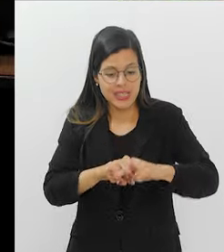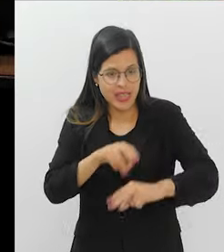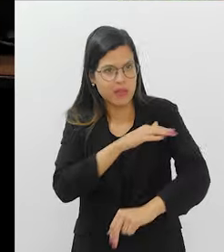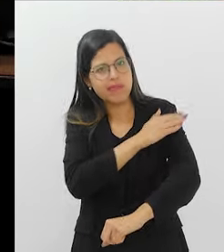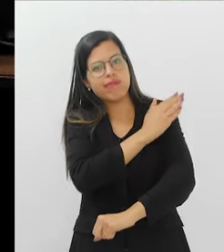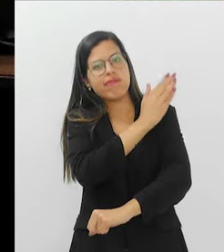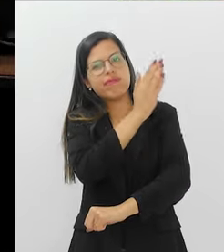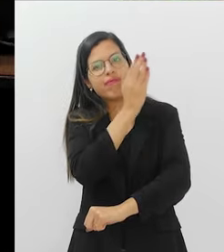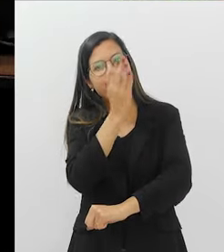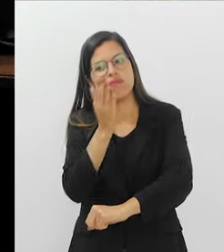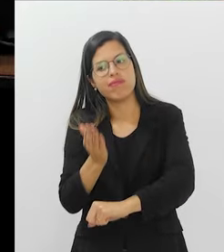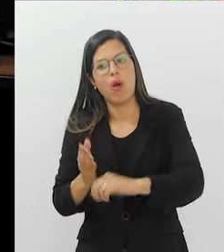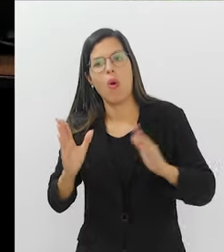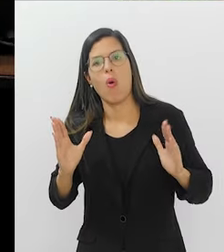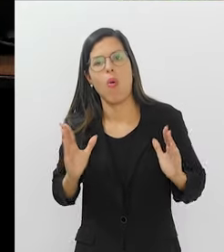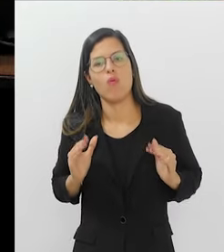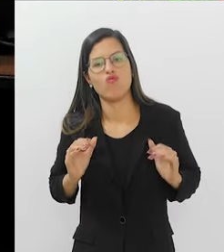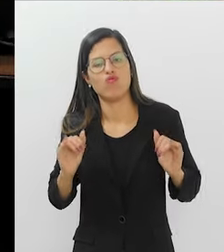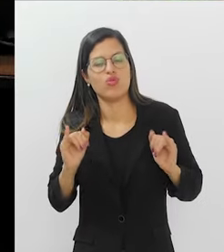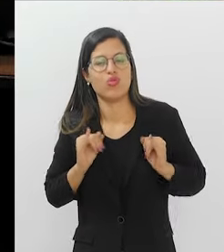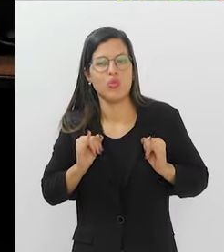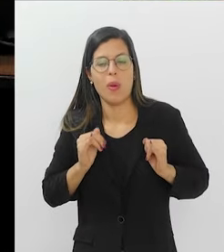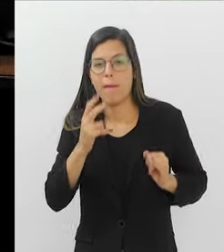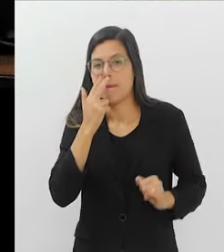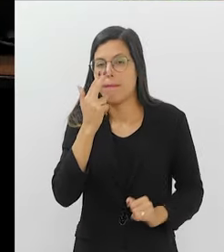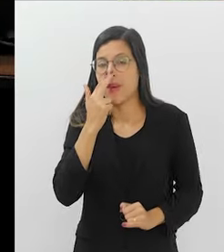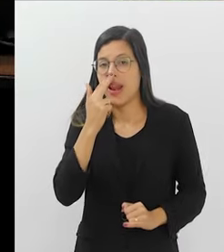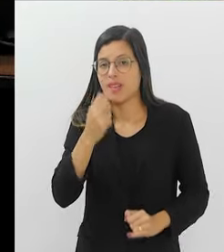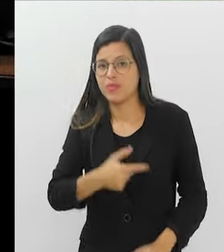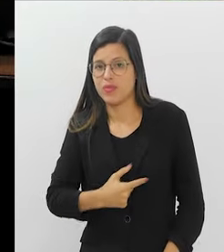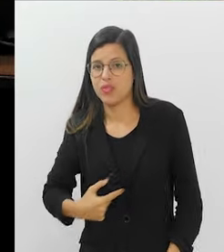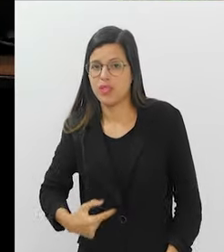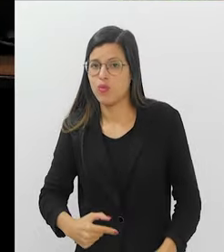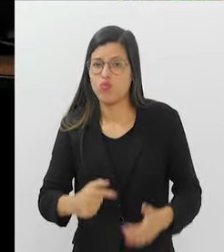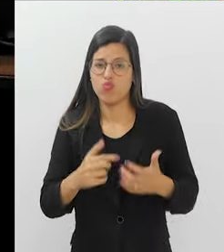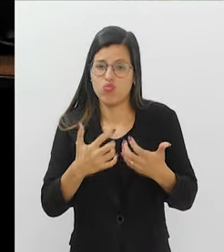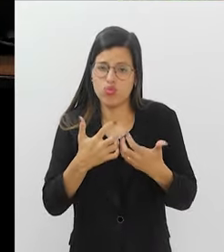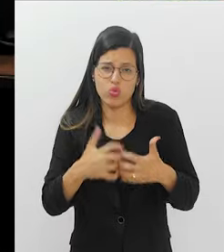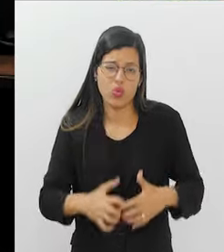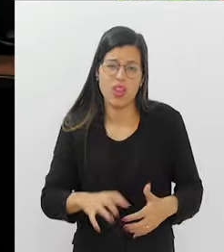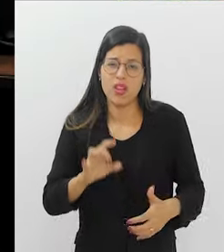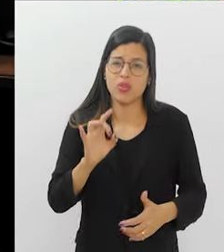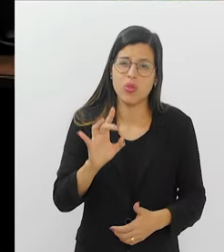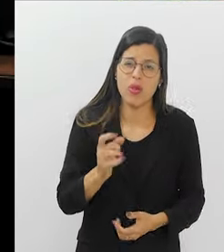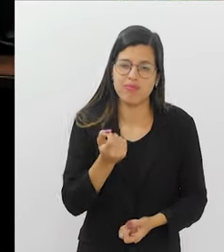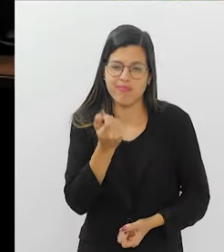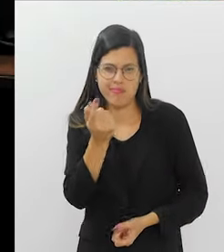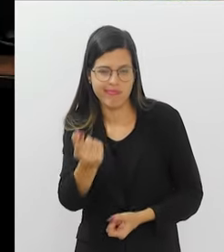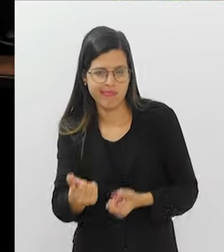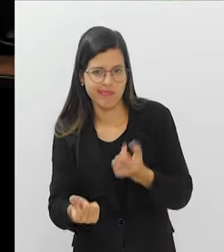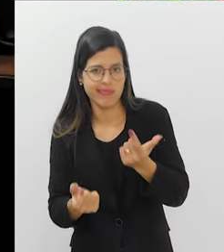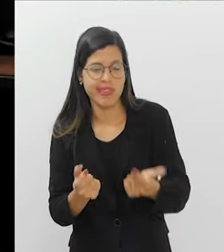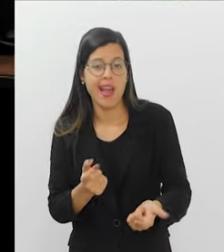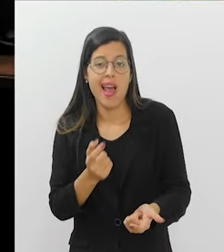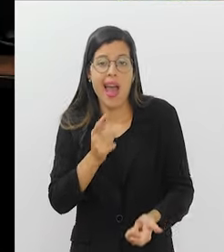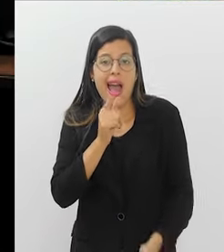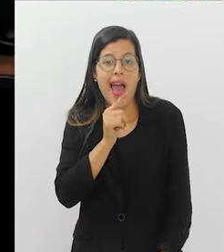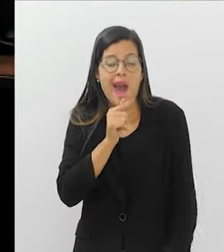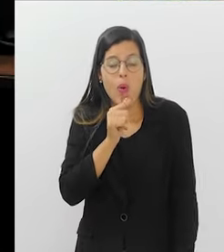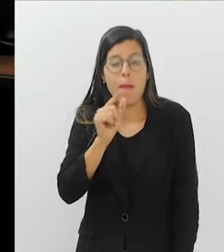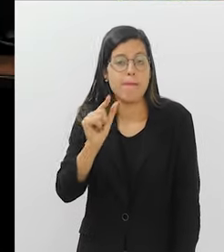sentado, aquele intestino vai funcionar quando ele quer. Se a gente tem